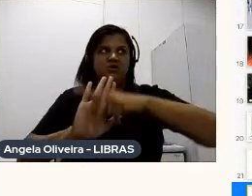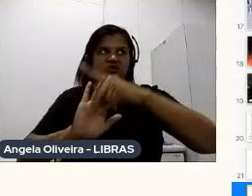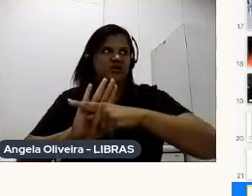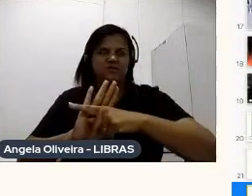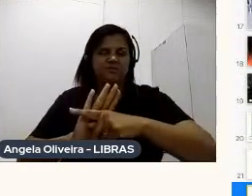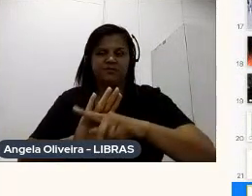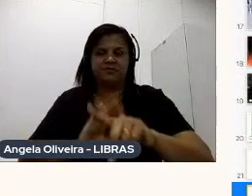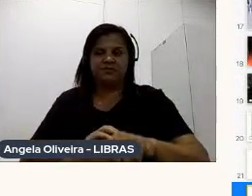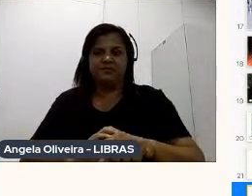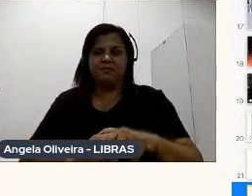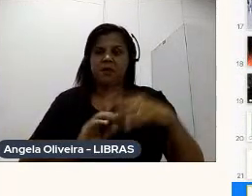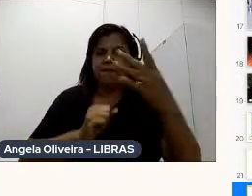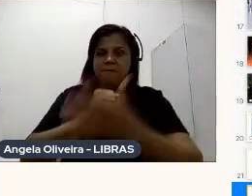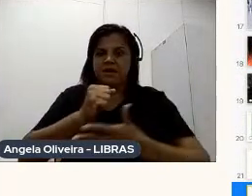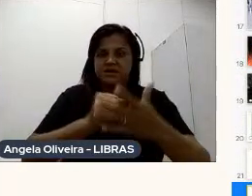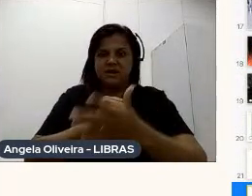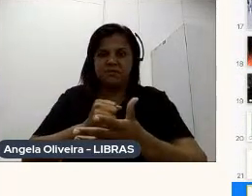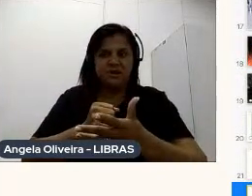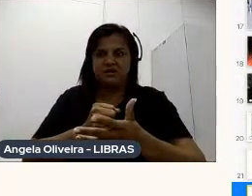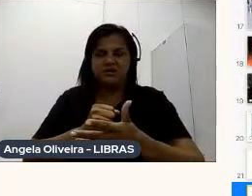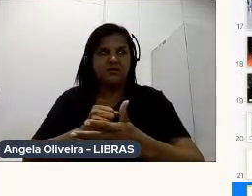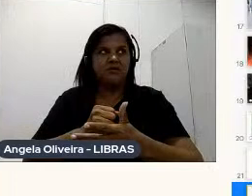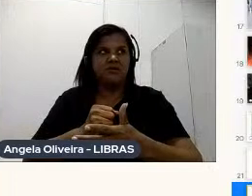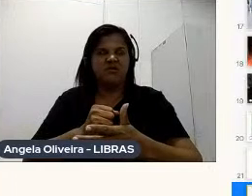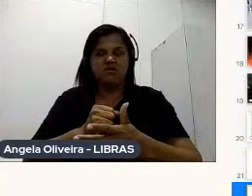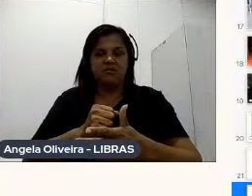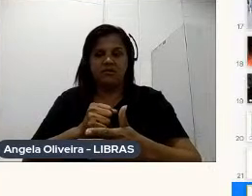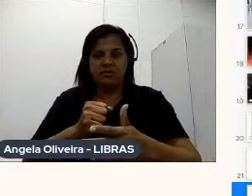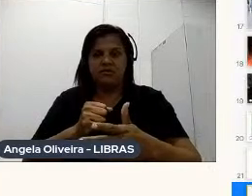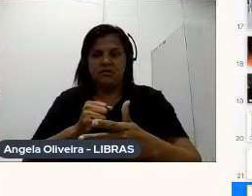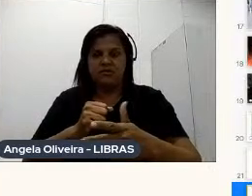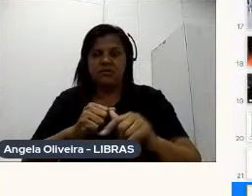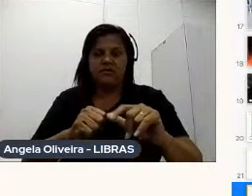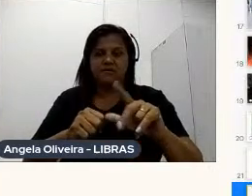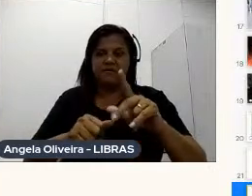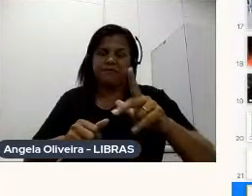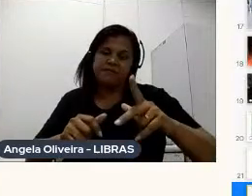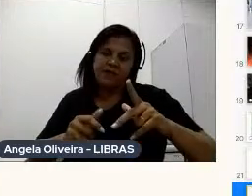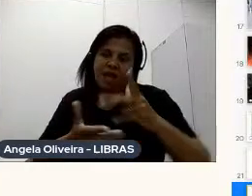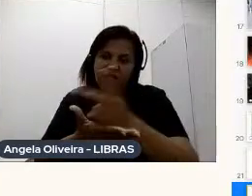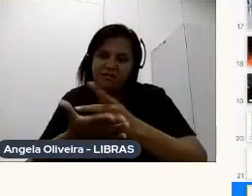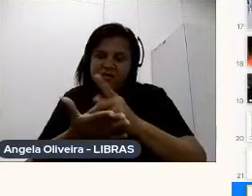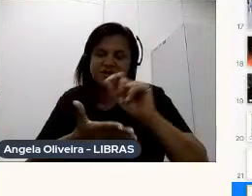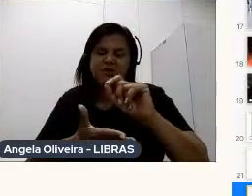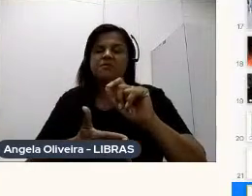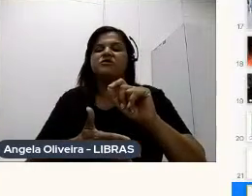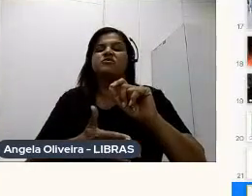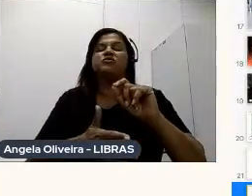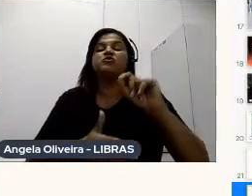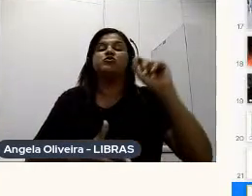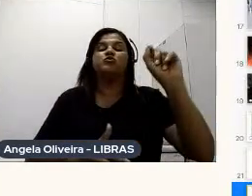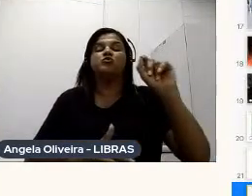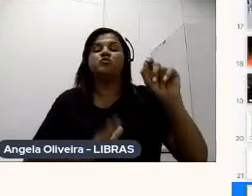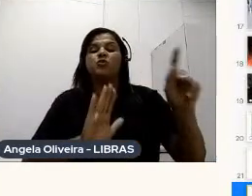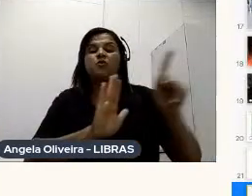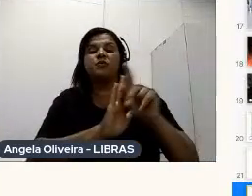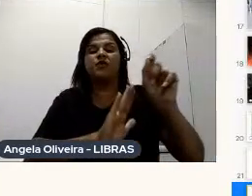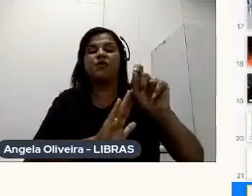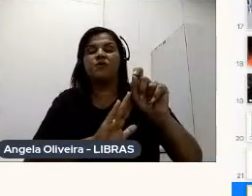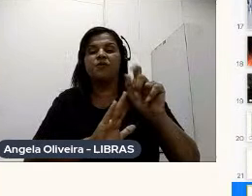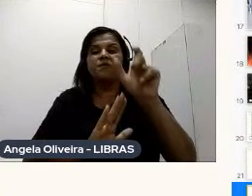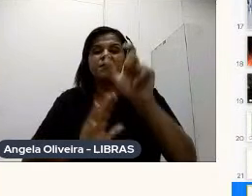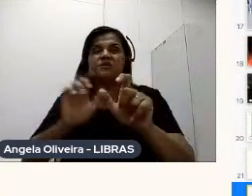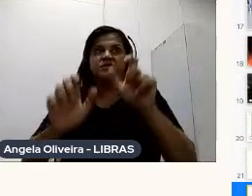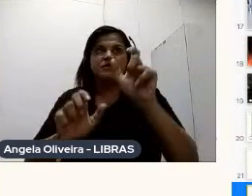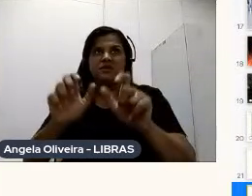Basicamente Eu colocava Que o conceito Geral do filme Era um filme Em animação E stop motion O autor Com seus personagens E era um filme Que